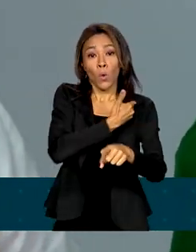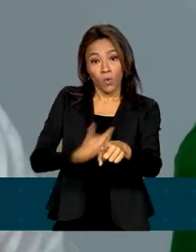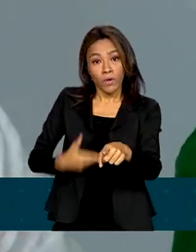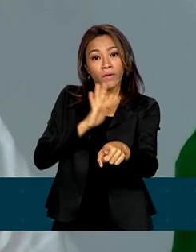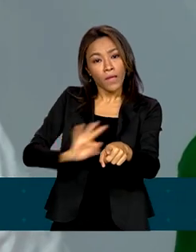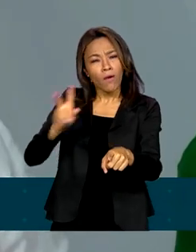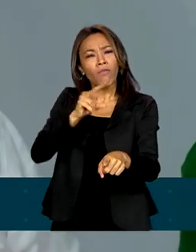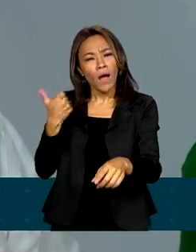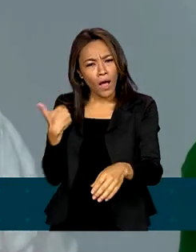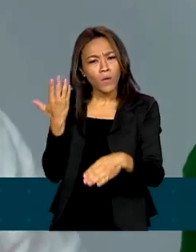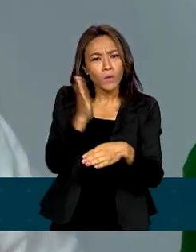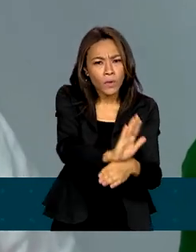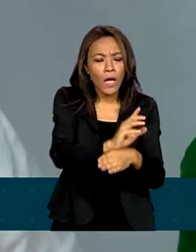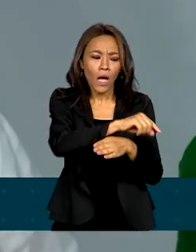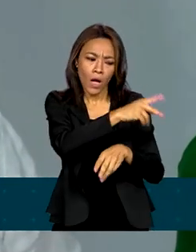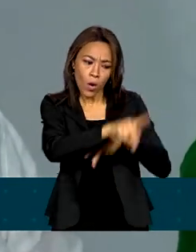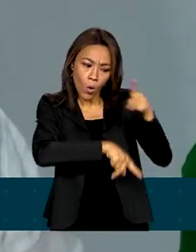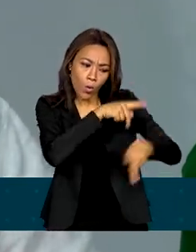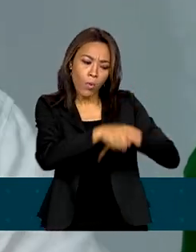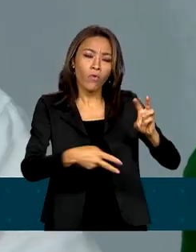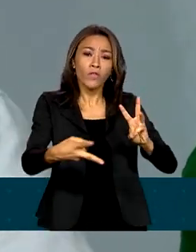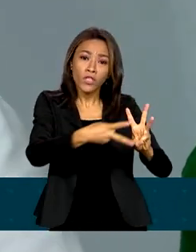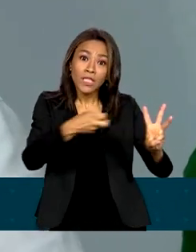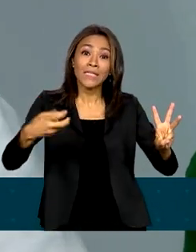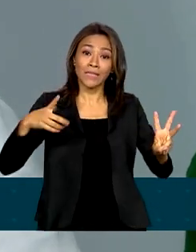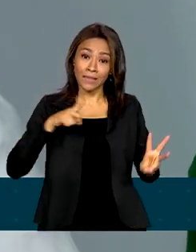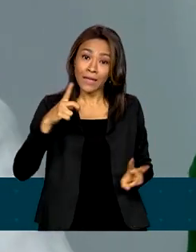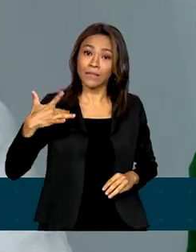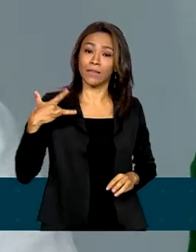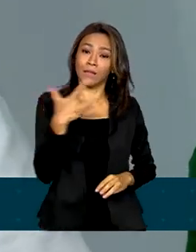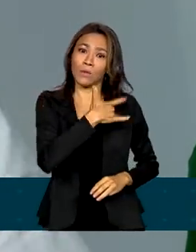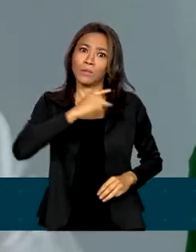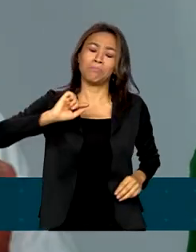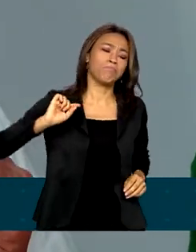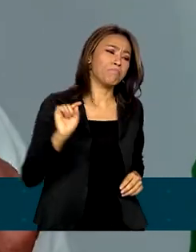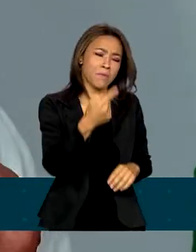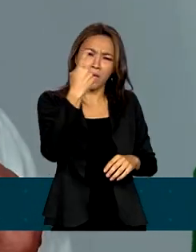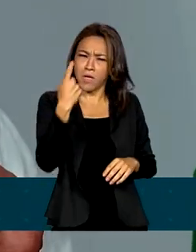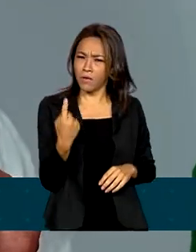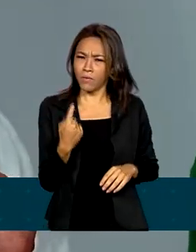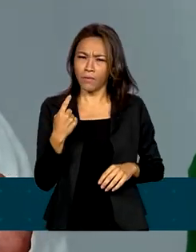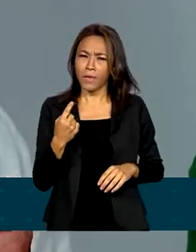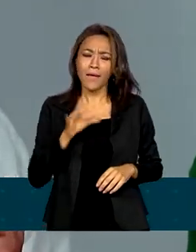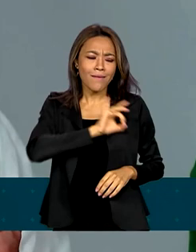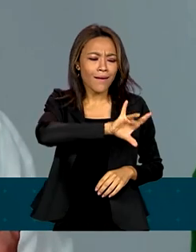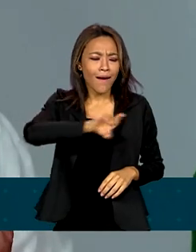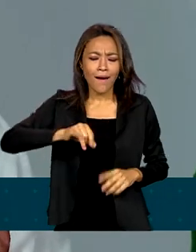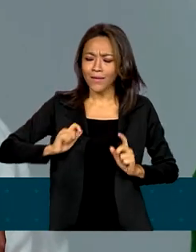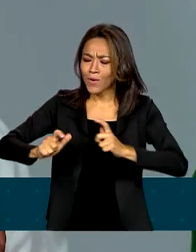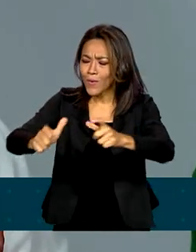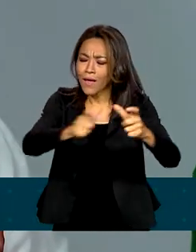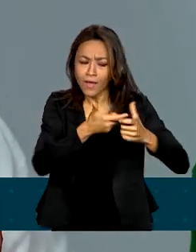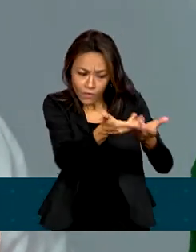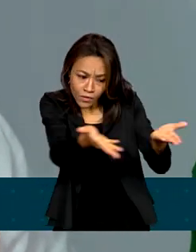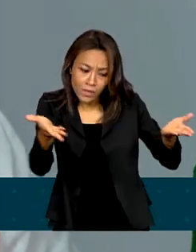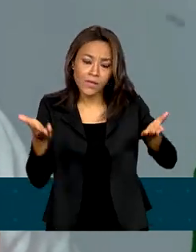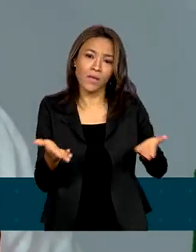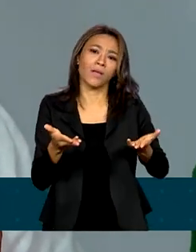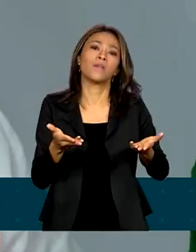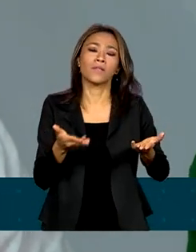indígena tenha saúde de primeira qualidade em cada comunidade que vocês morarem, em cada comunidade.